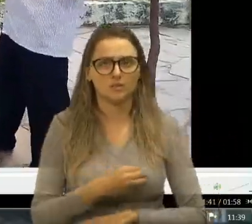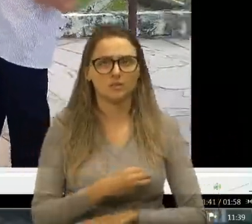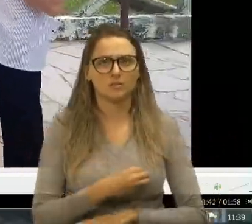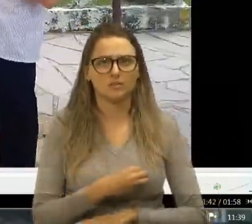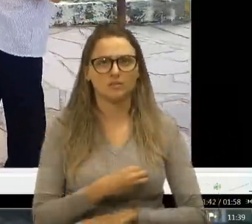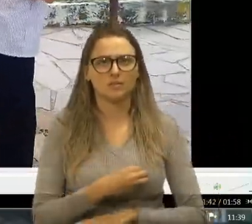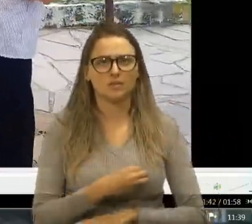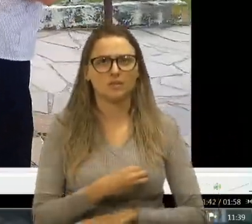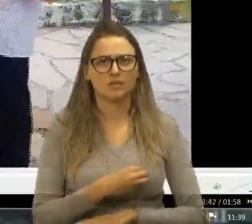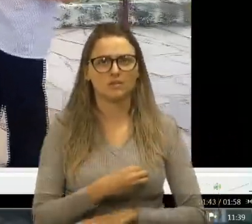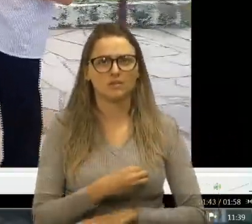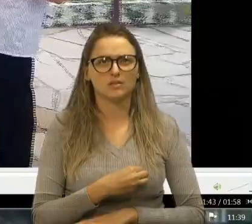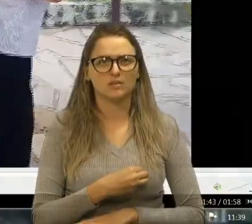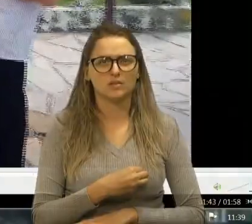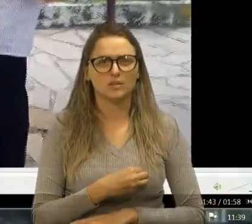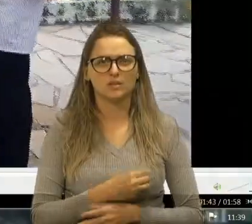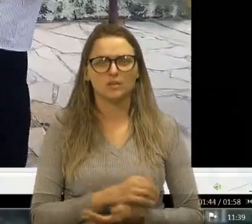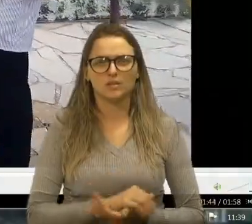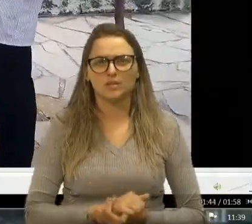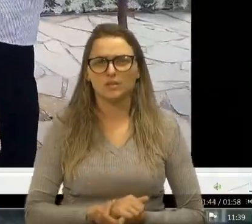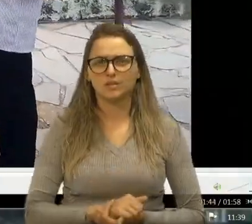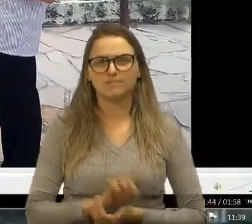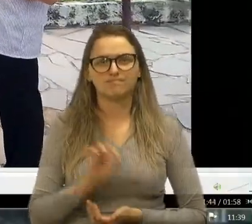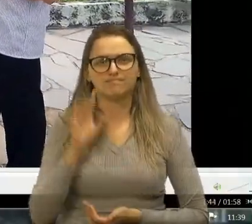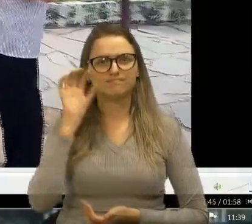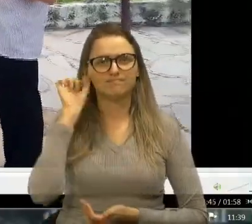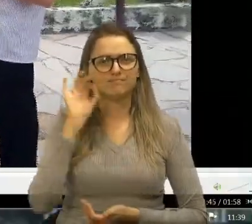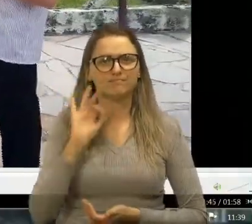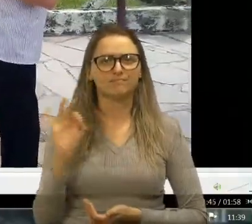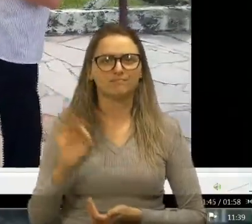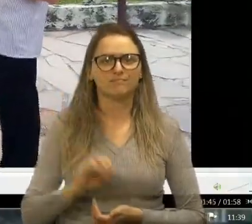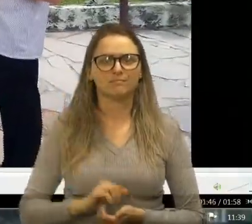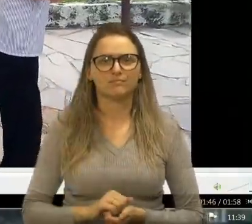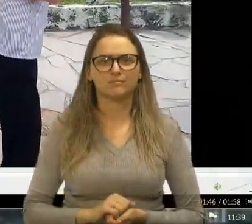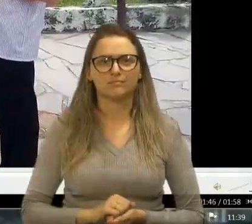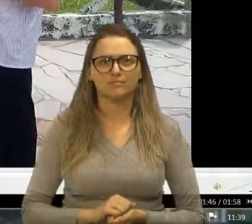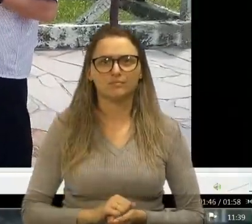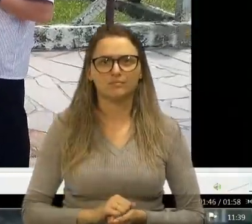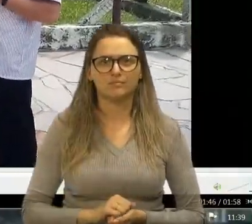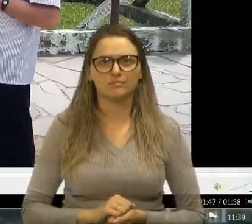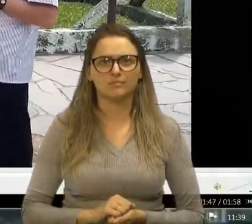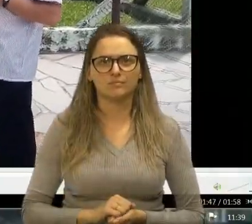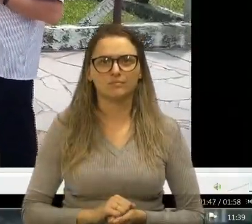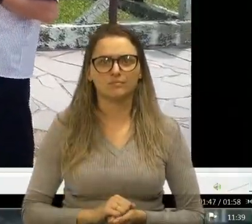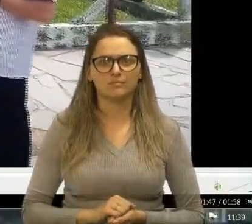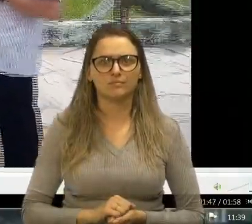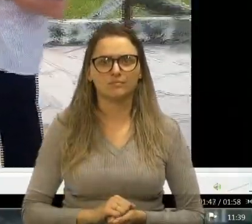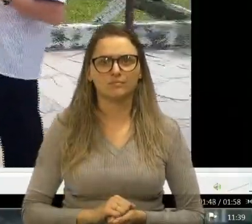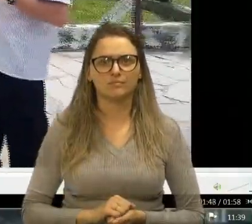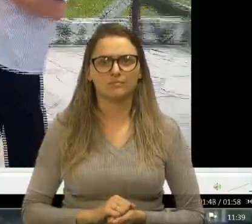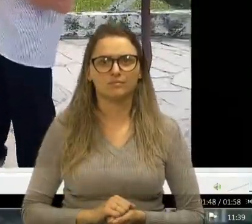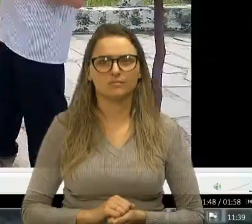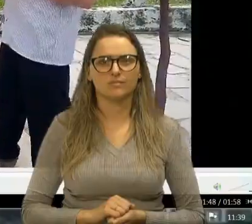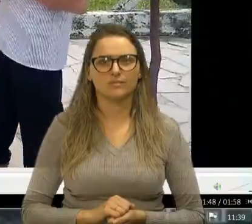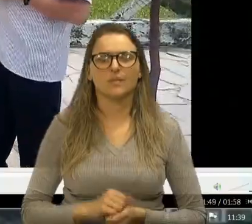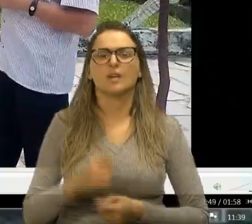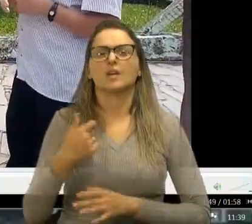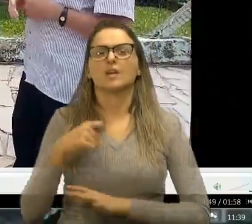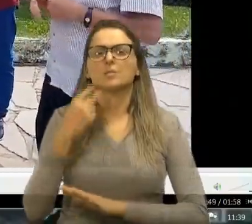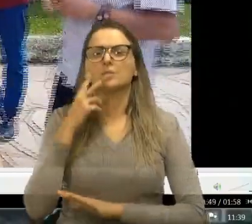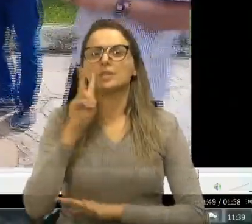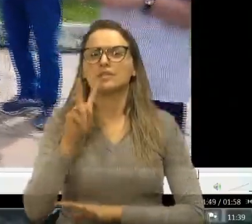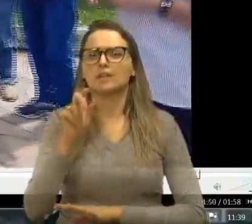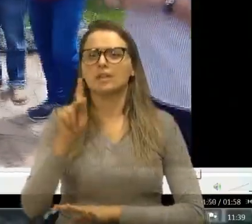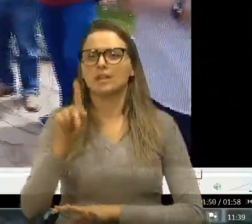devia ver isso aí, pessoal de Caxias, para você entender a saúde e assim por diante, né? Quem é os responsáveis, e ver se pode tomar uma solução